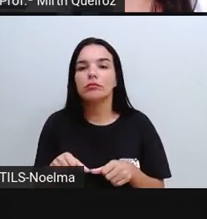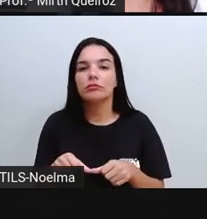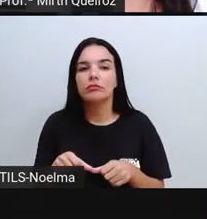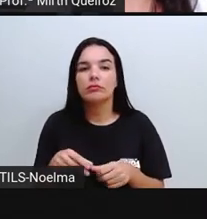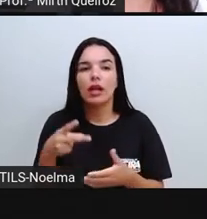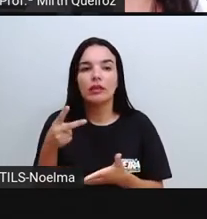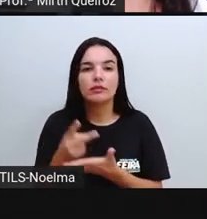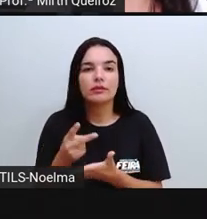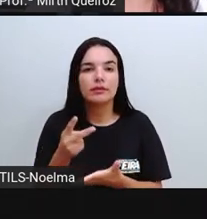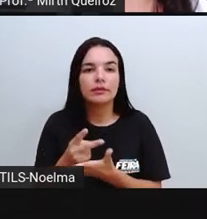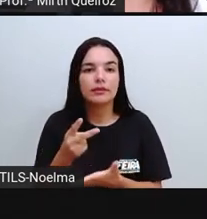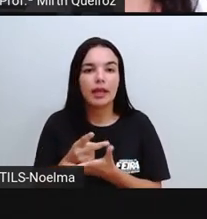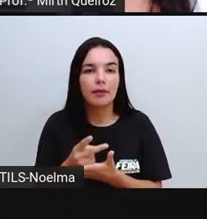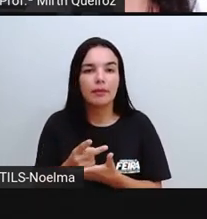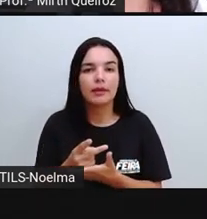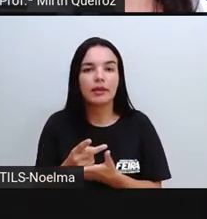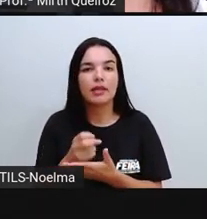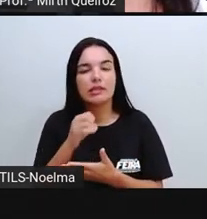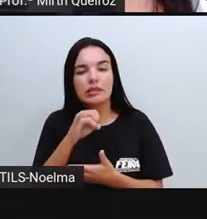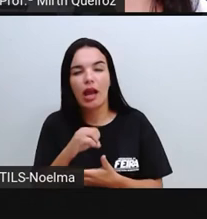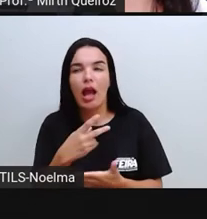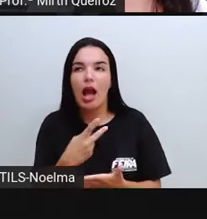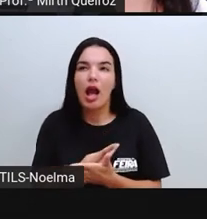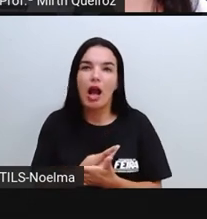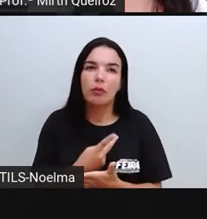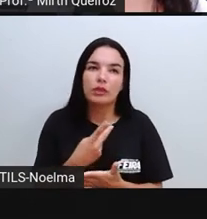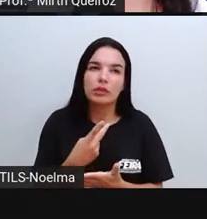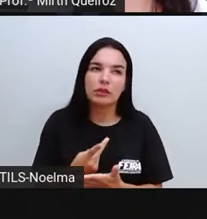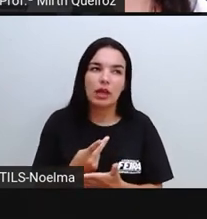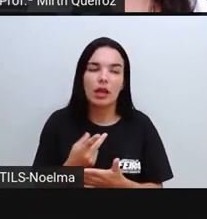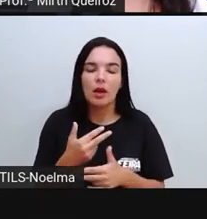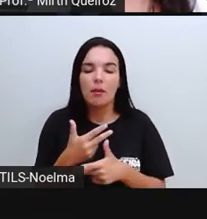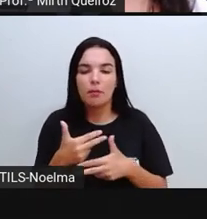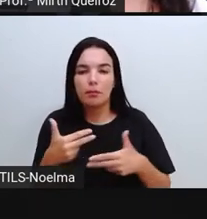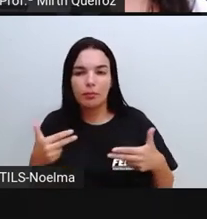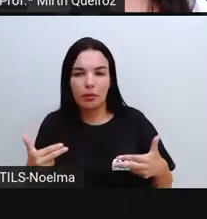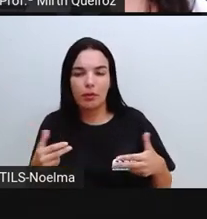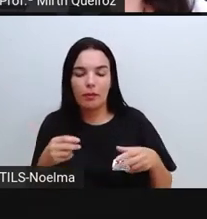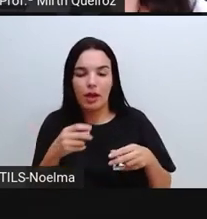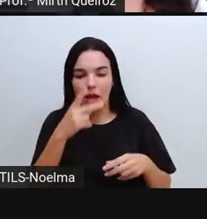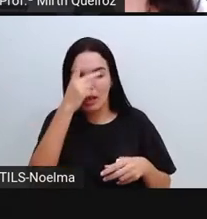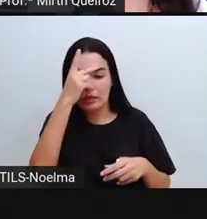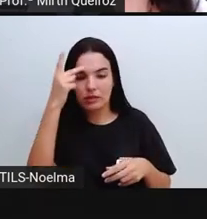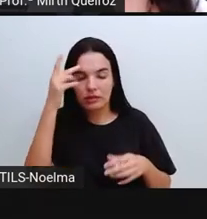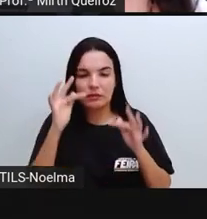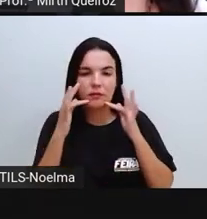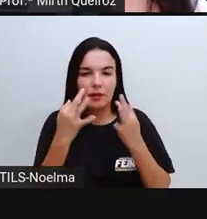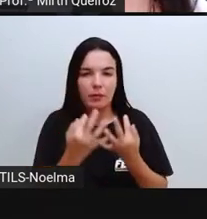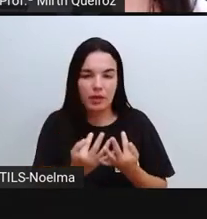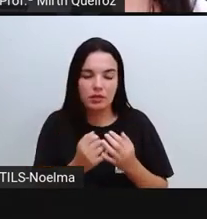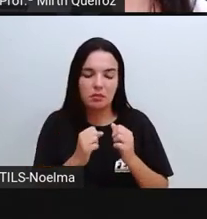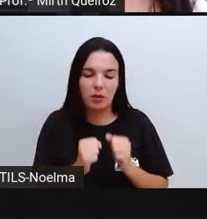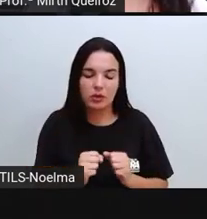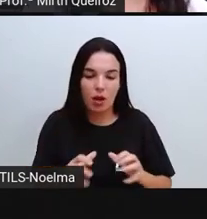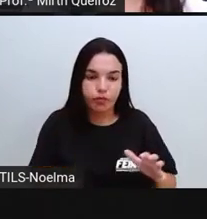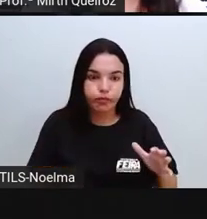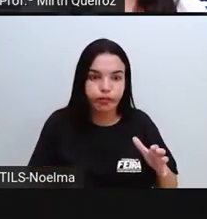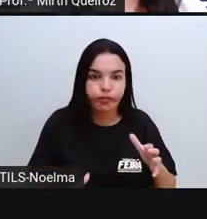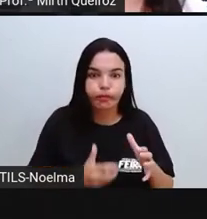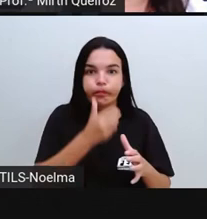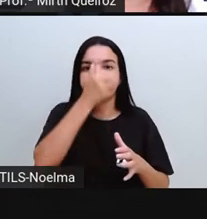propícias a acontecer. Se caso elas não se retirarem daí, correndo o risco dessas regiões serem